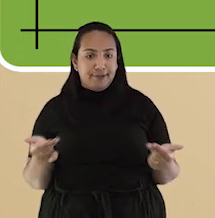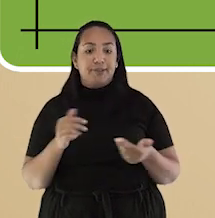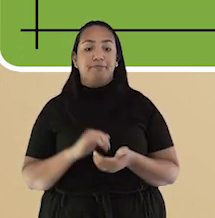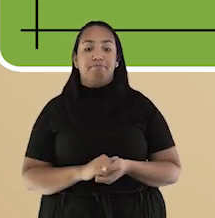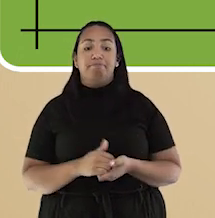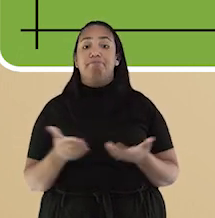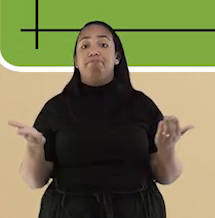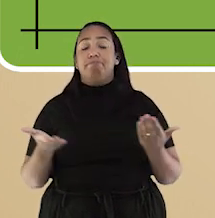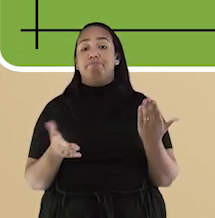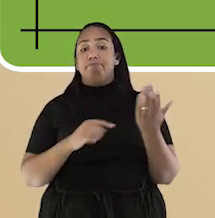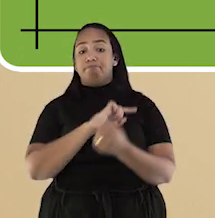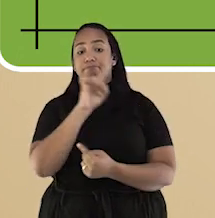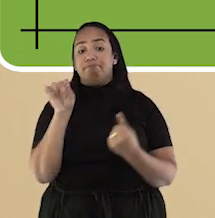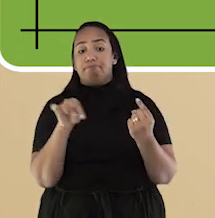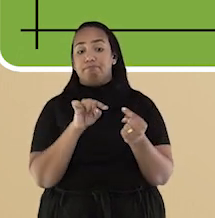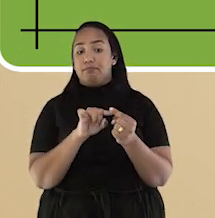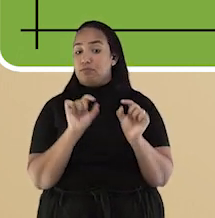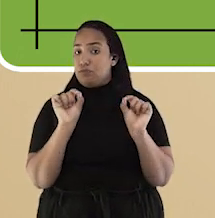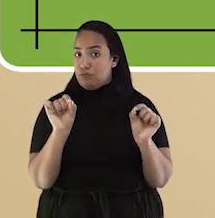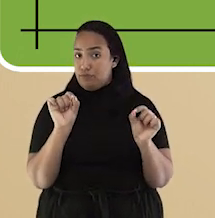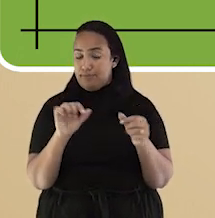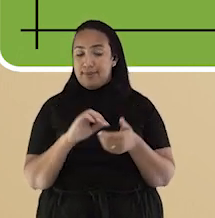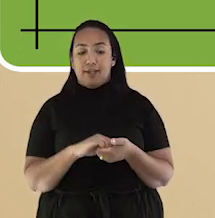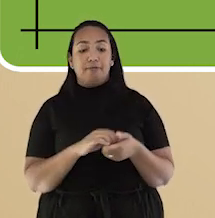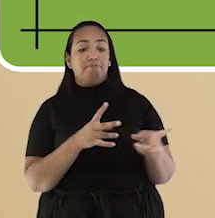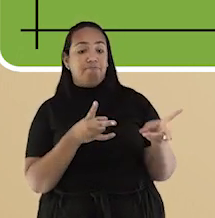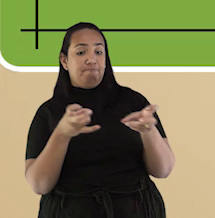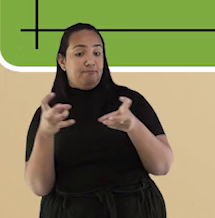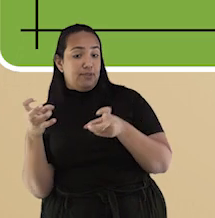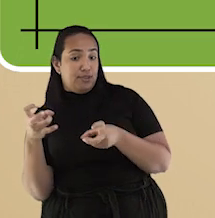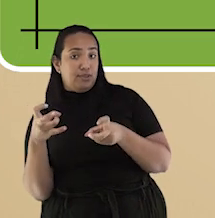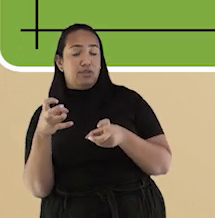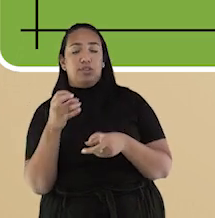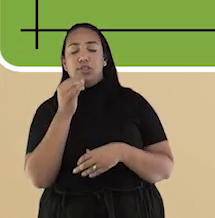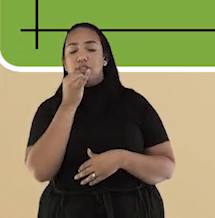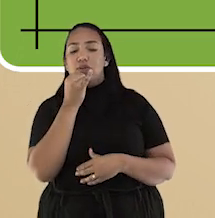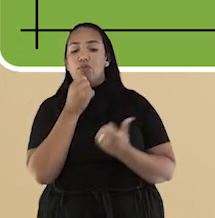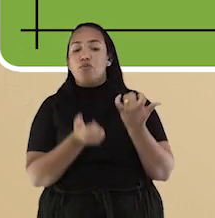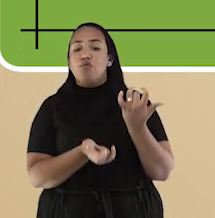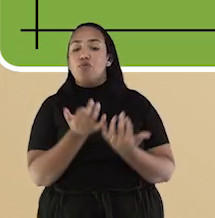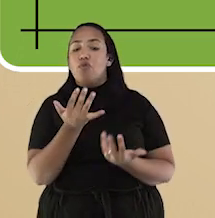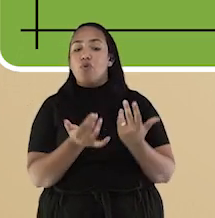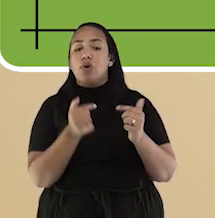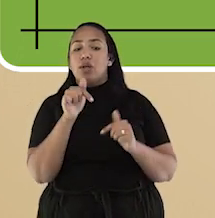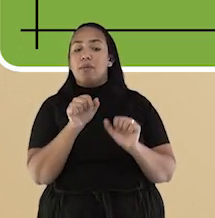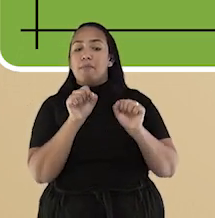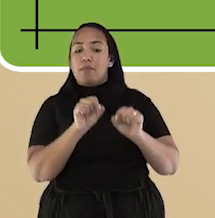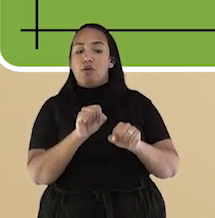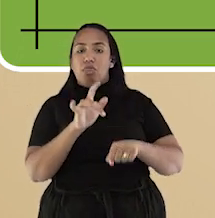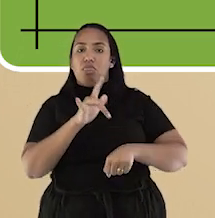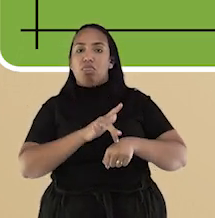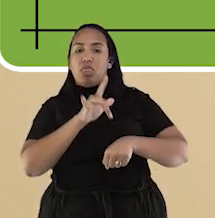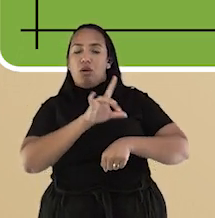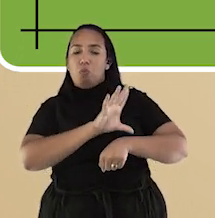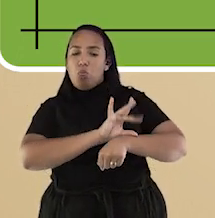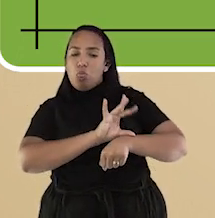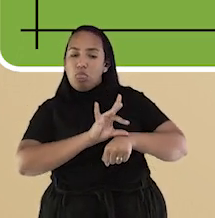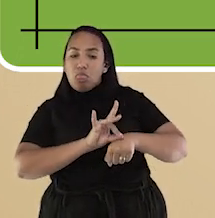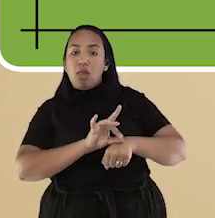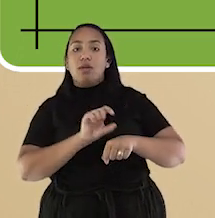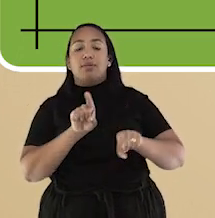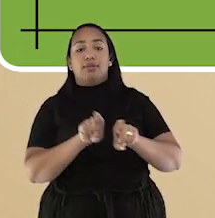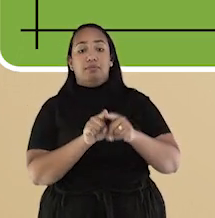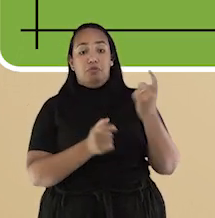E os objetivos da nossa aula são e identificar situações onde o fogo pode causar queimaduras,